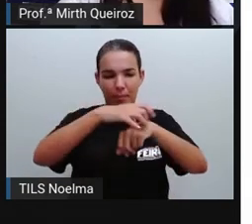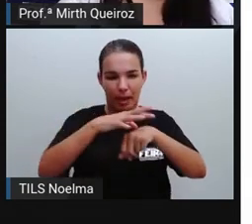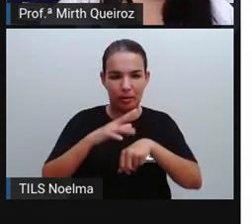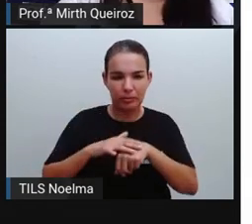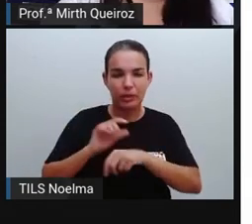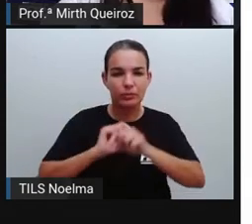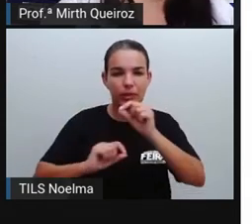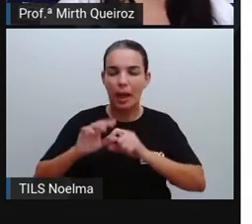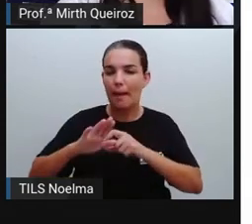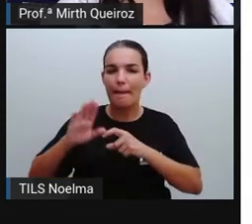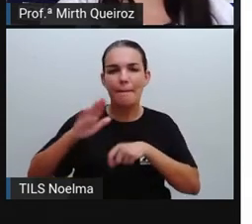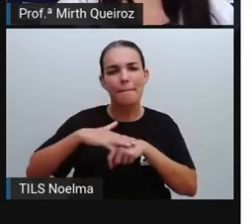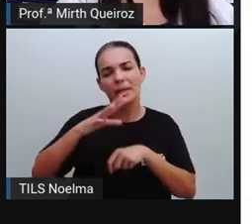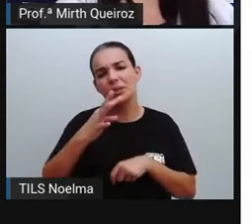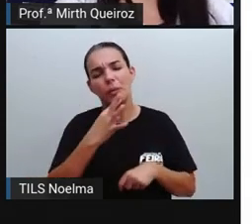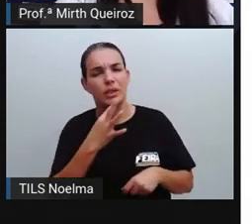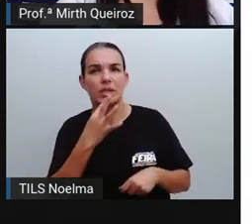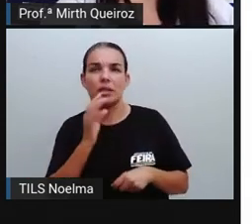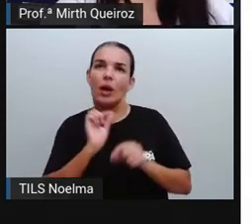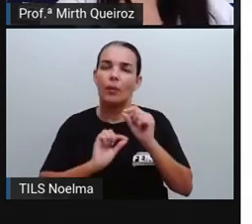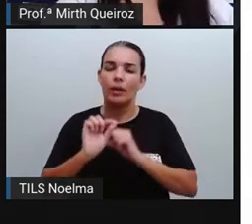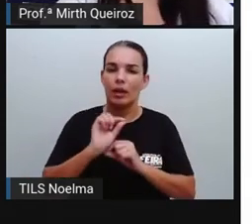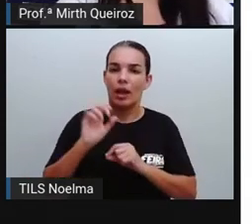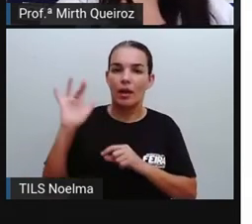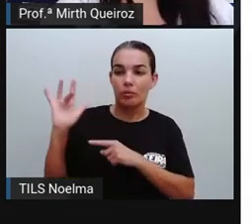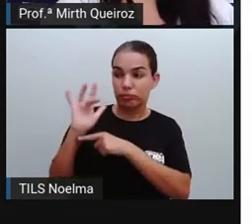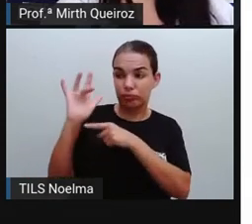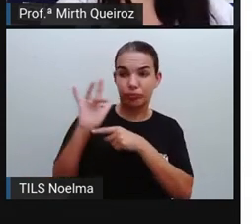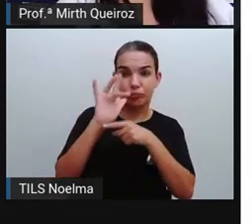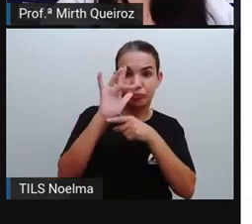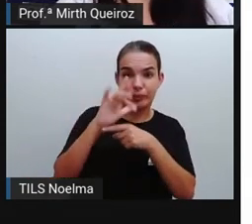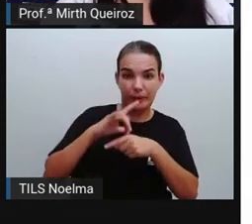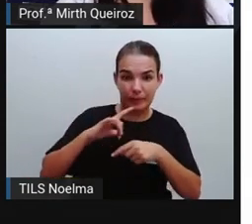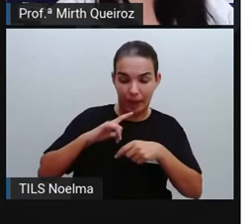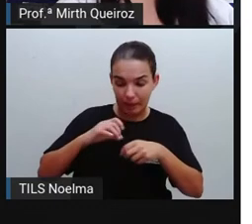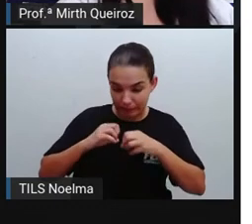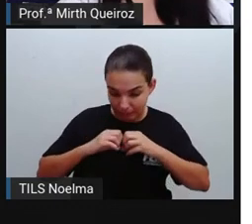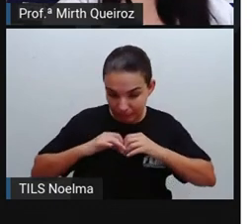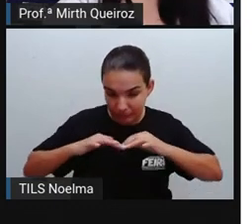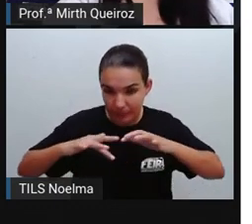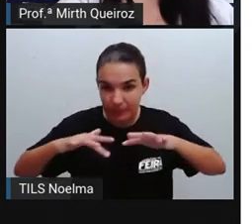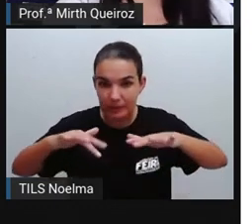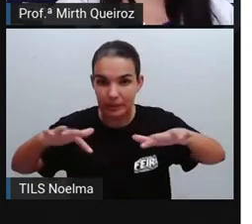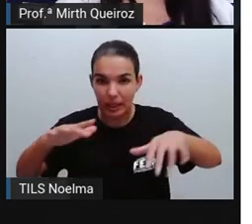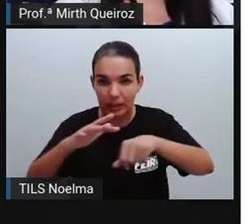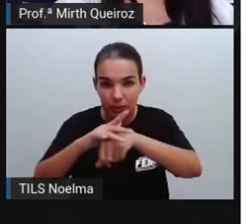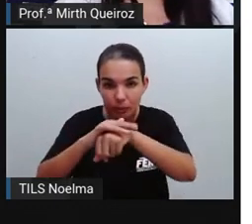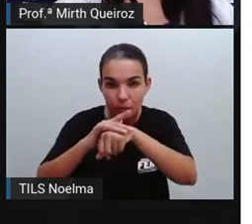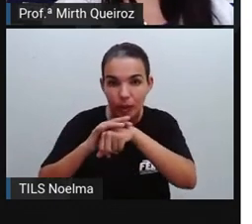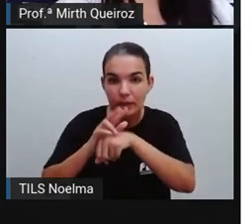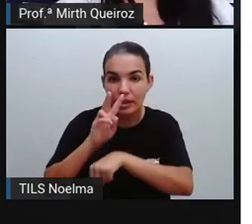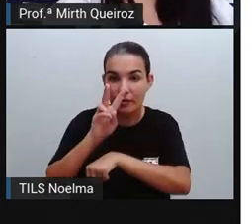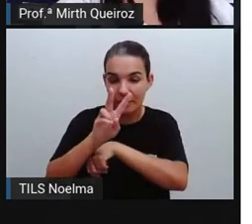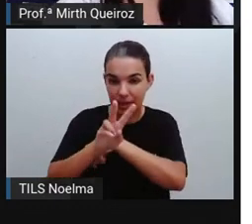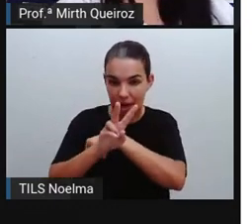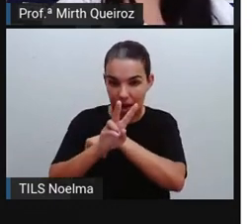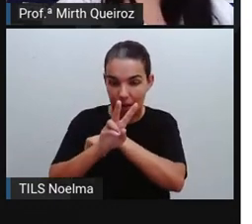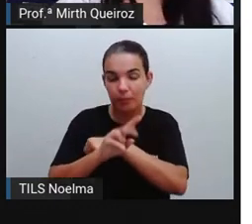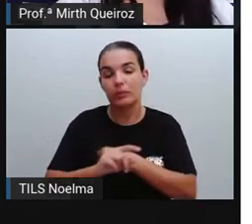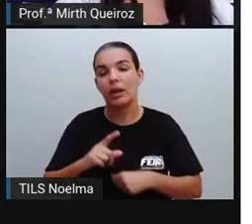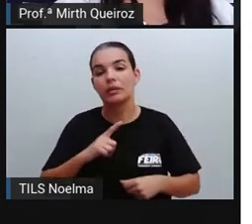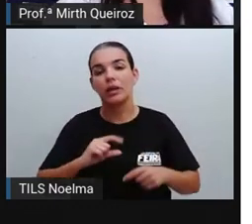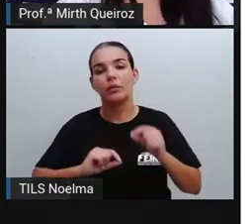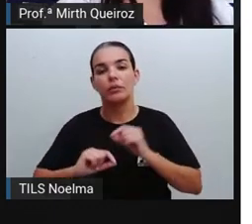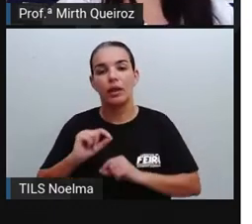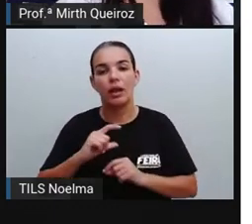comuns aí, né? Uma vez que esse mosquito é o transmissor de doenças virais, que são chamadas arbovirose, certo?